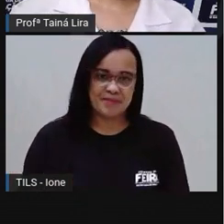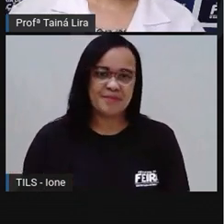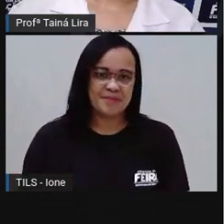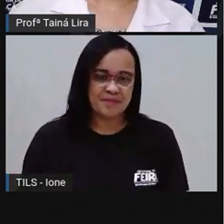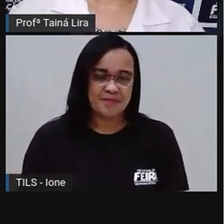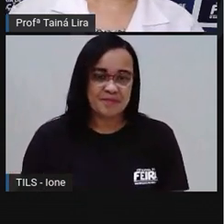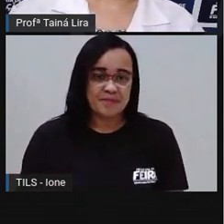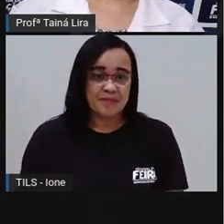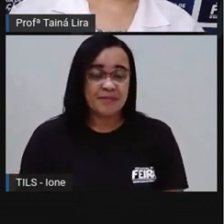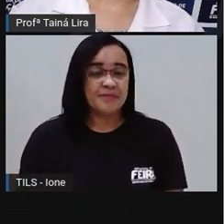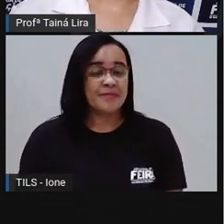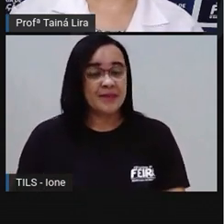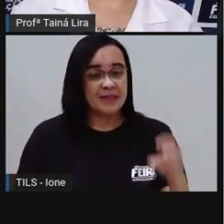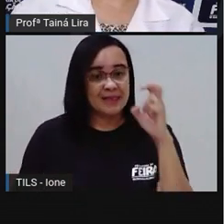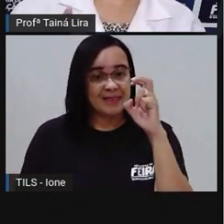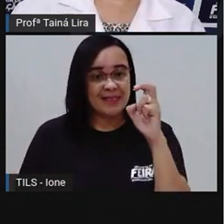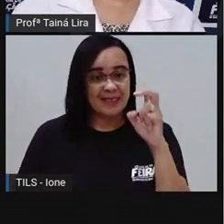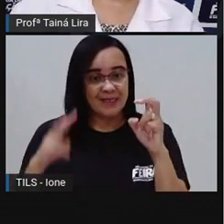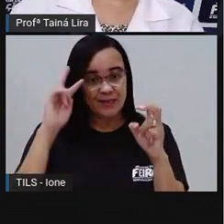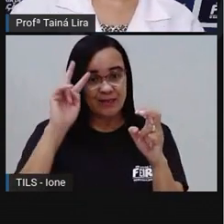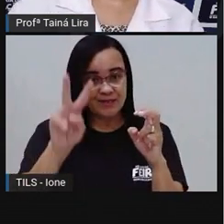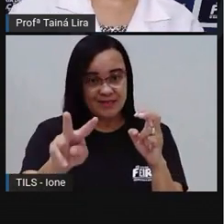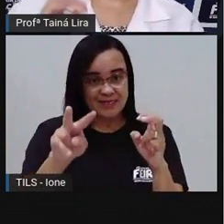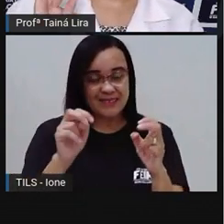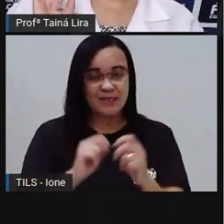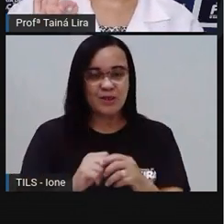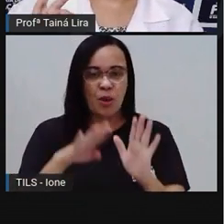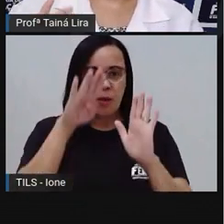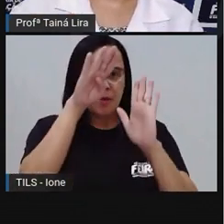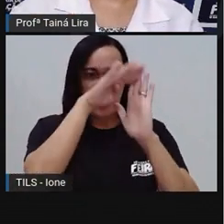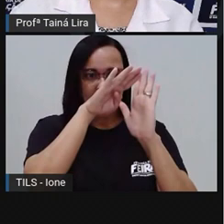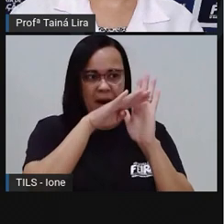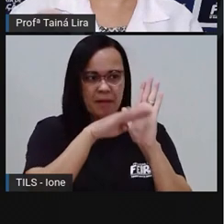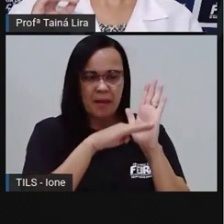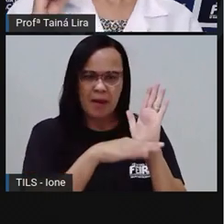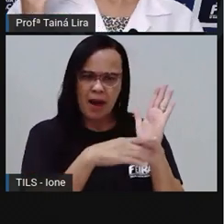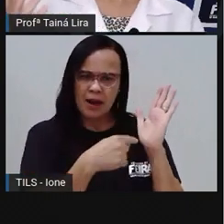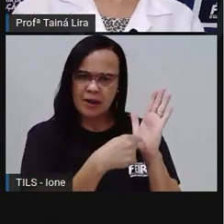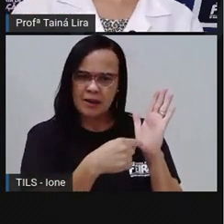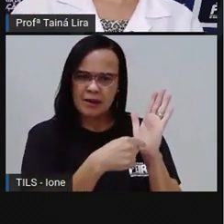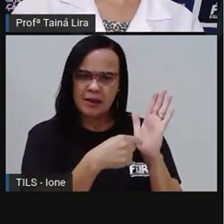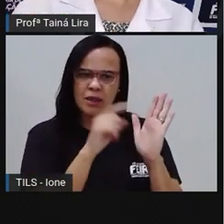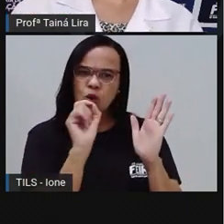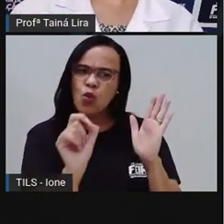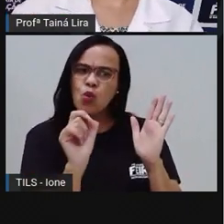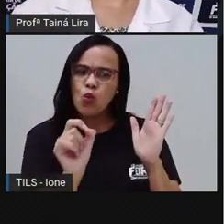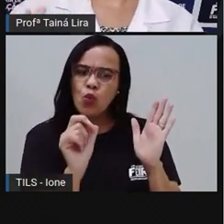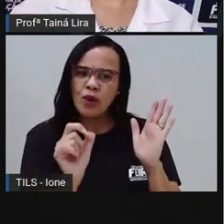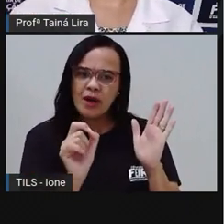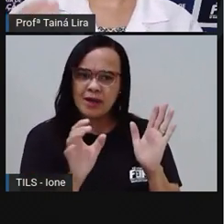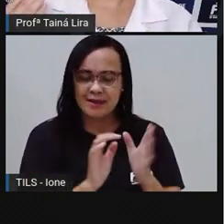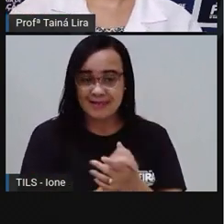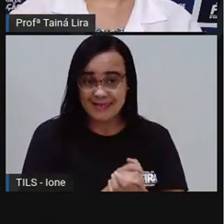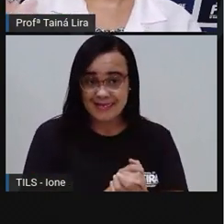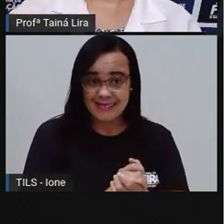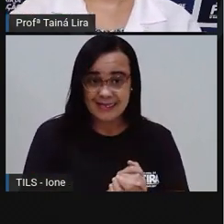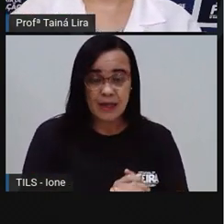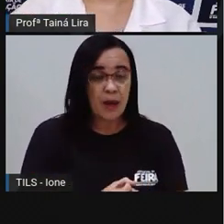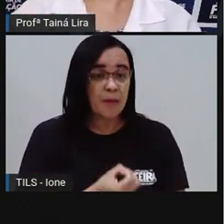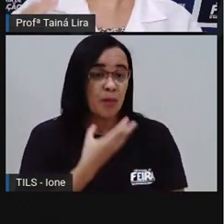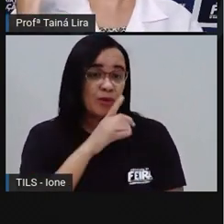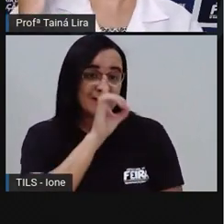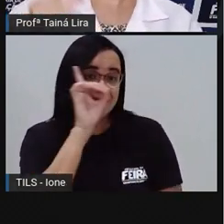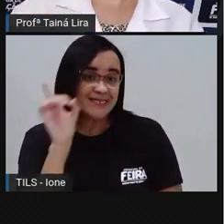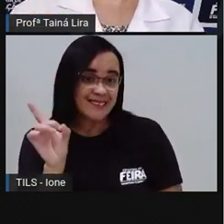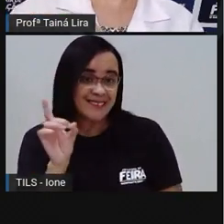Faça um roteiro Então olha lá A Pró trouxe até uma dica Aqui Então A saudação Bom dia Boa tarde Boa